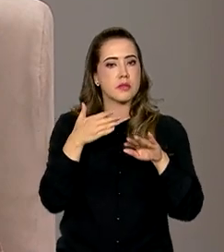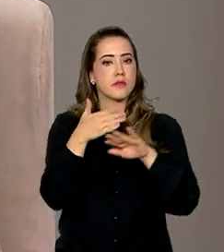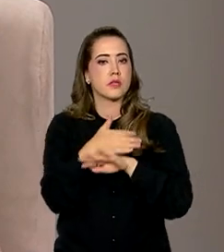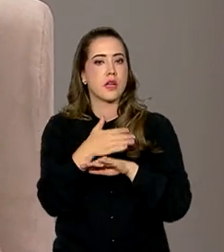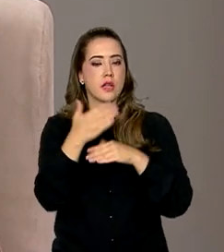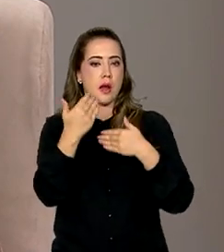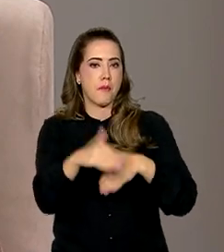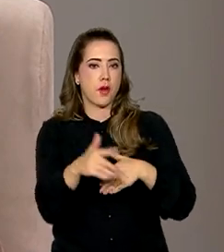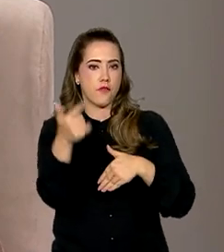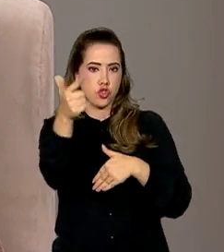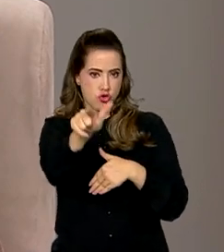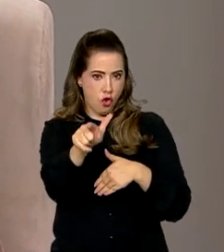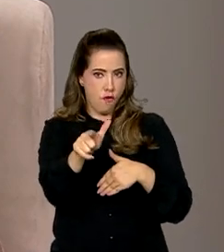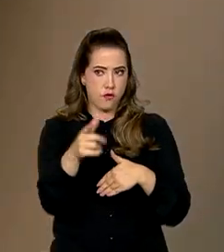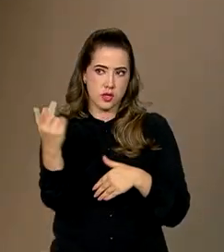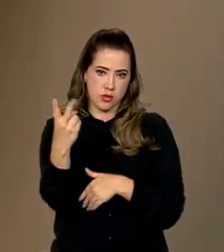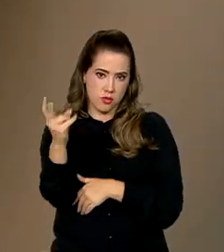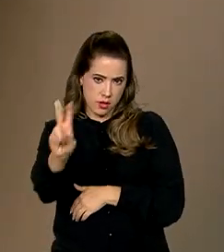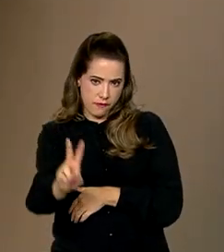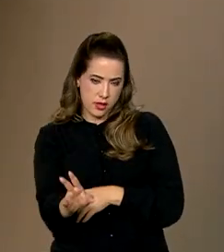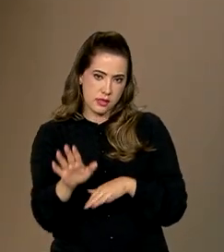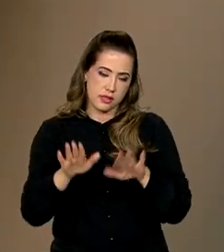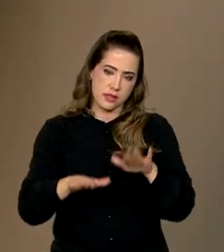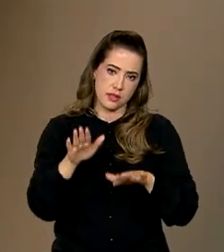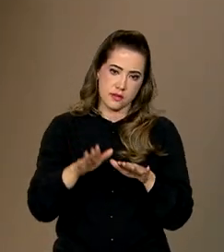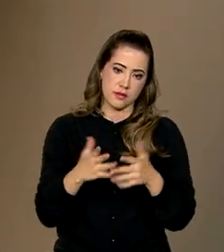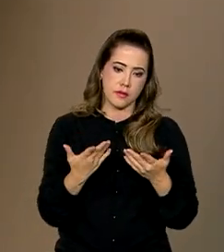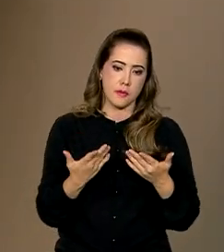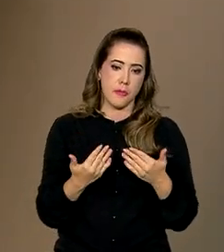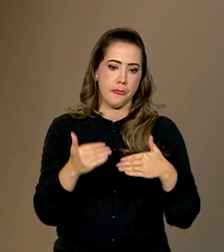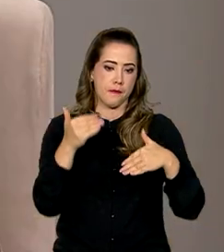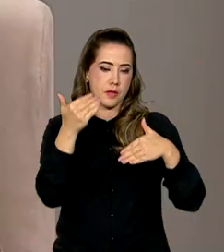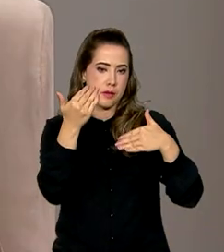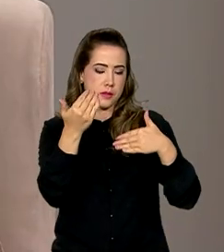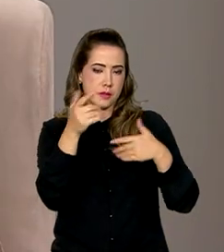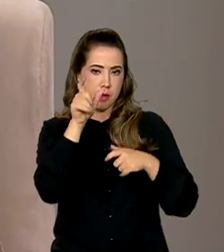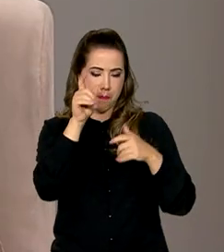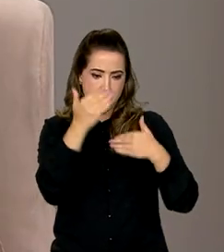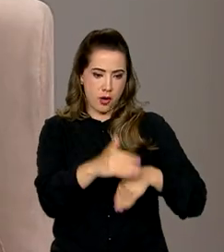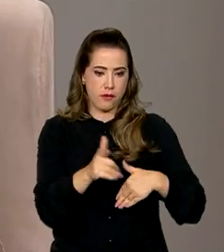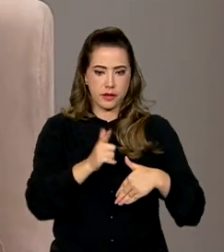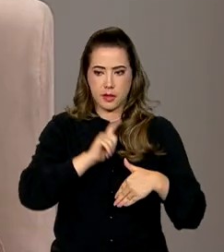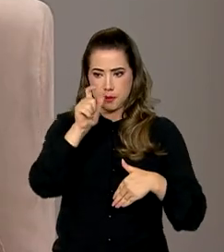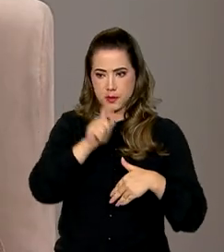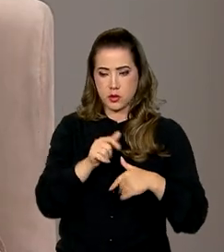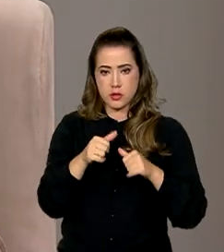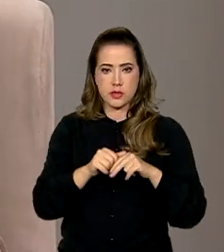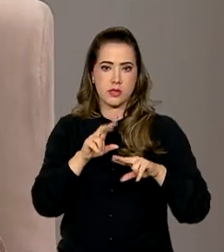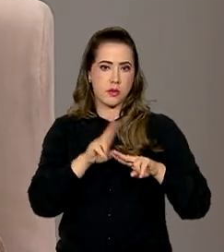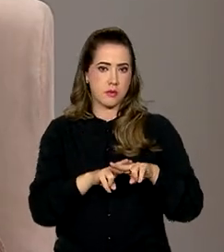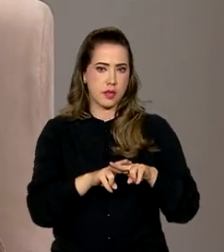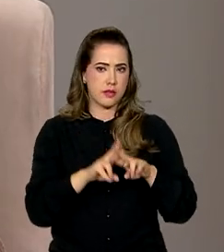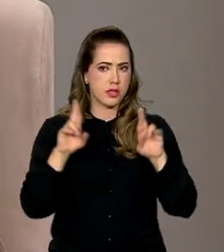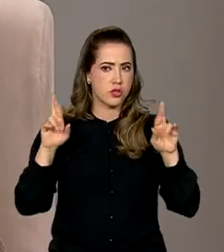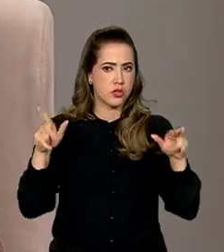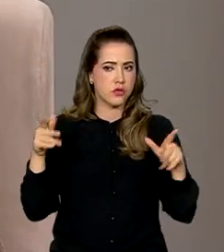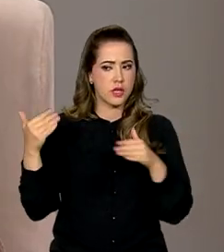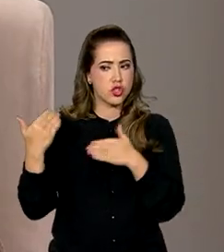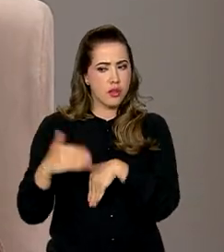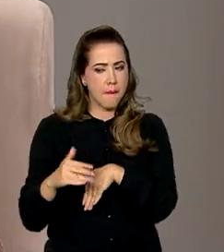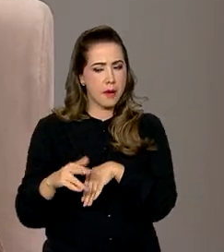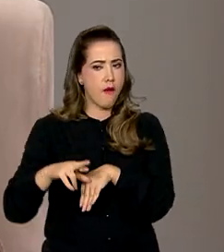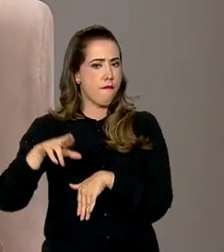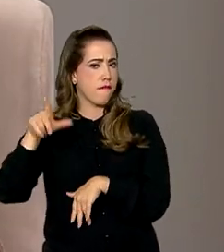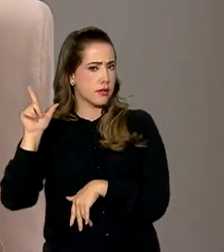prova é reaplicada, ou é aplicada, por exemplo, para pessoas privadas de liberdade, não é a mesma prova da edição